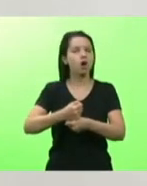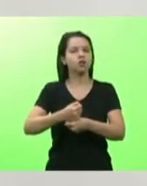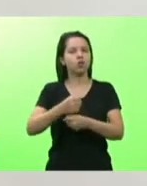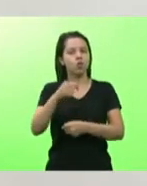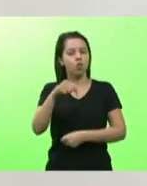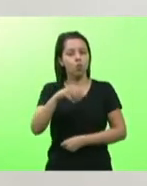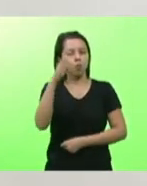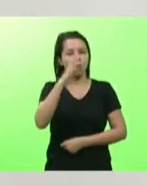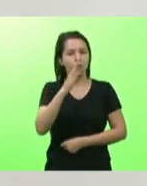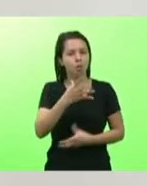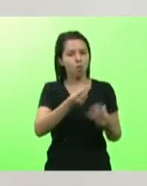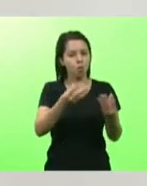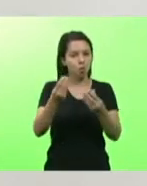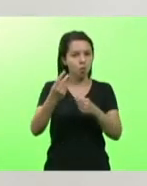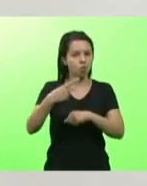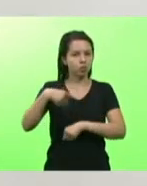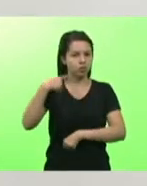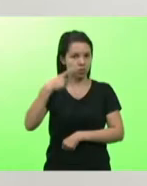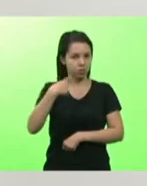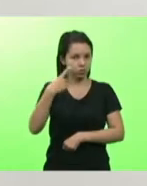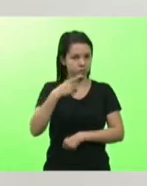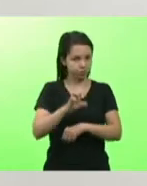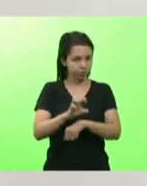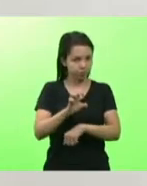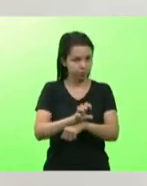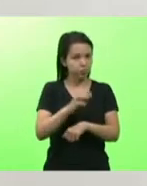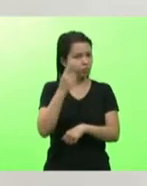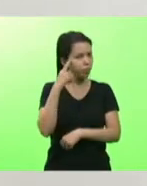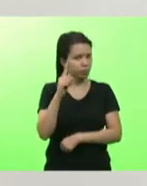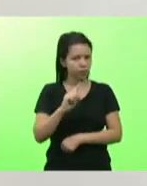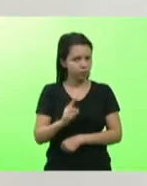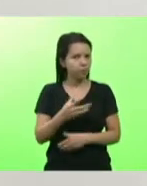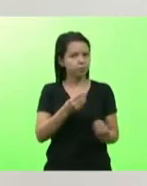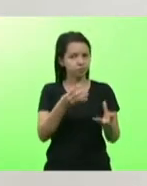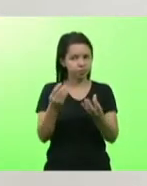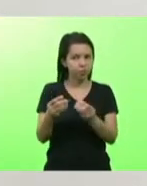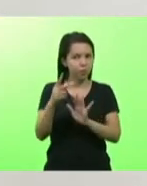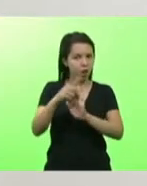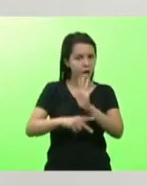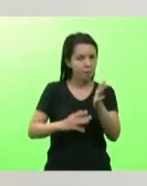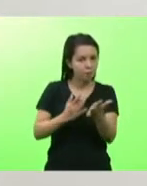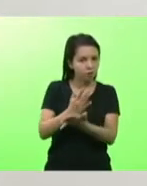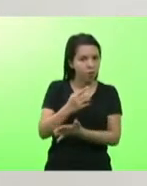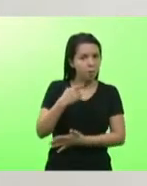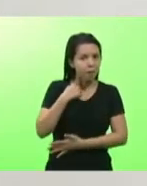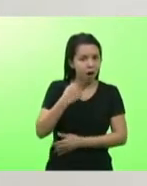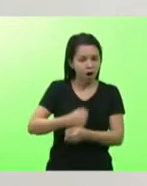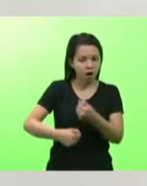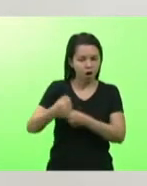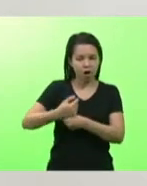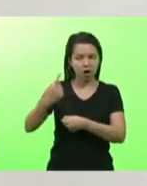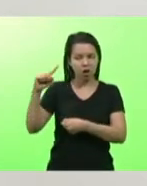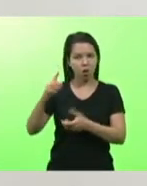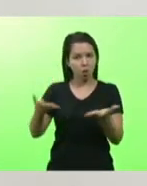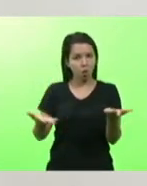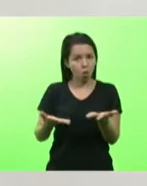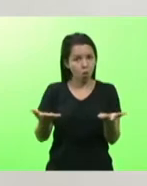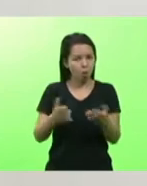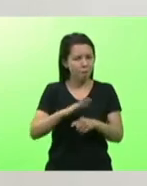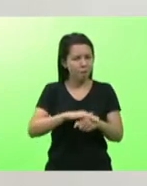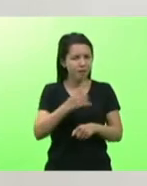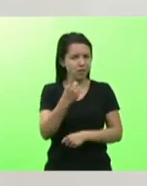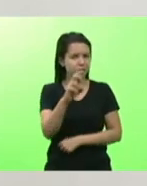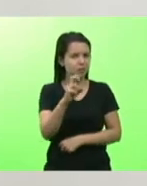deputados estaduais aqui não saibam que aquele projeto que a gente aprovou em maio do ano passado hoje já está em mais de 15